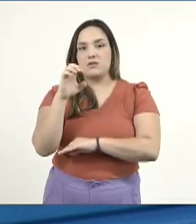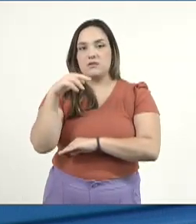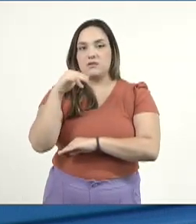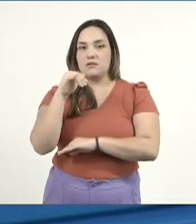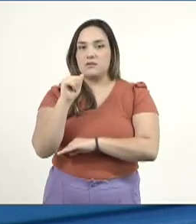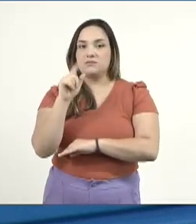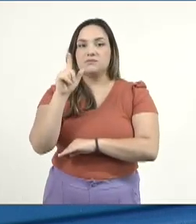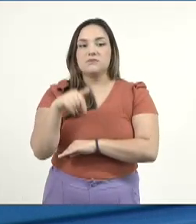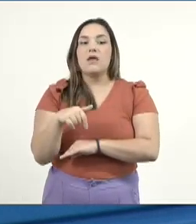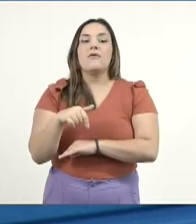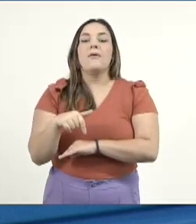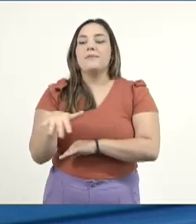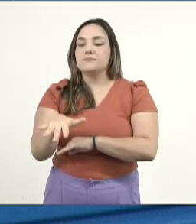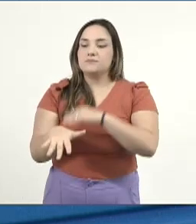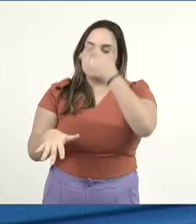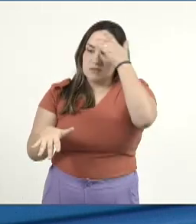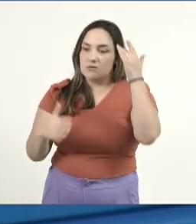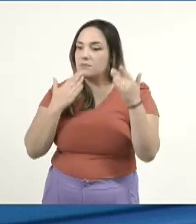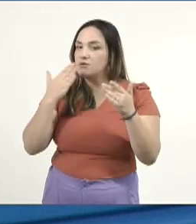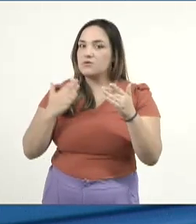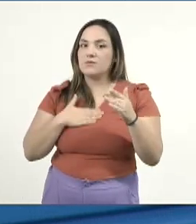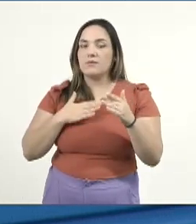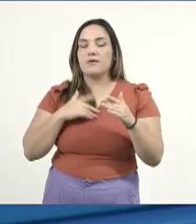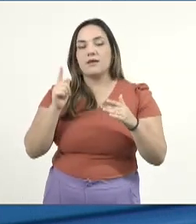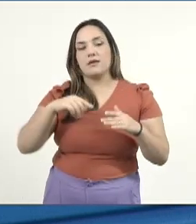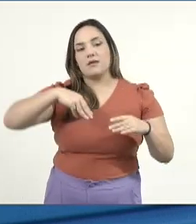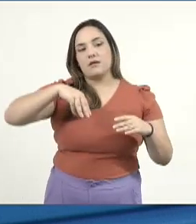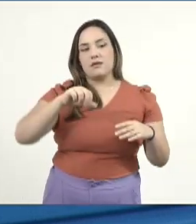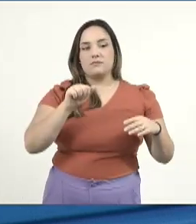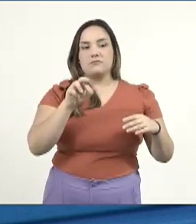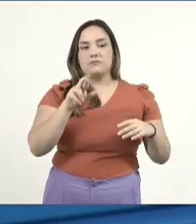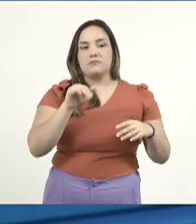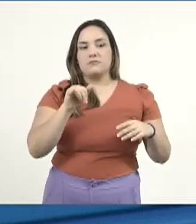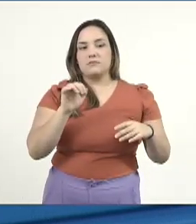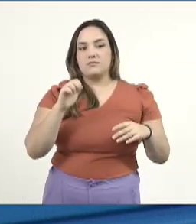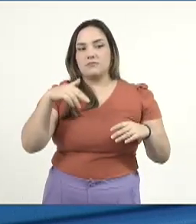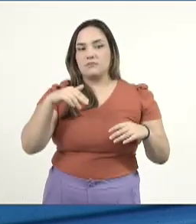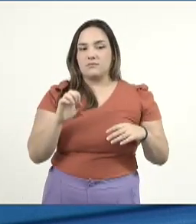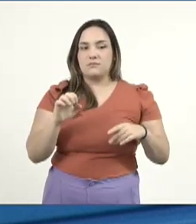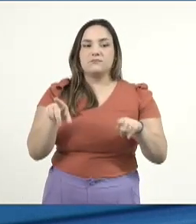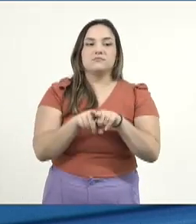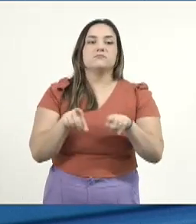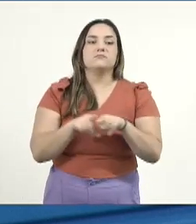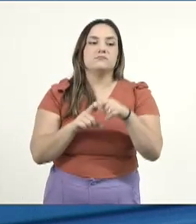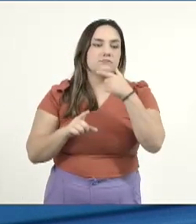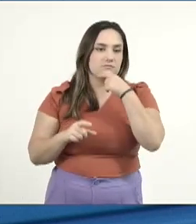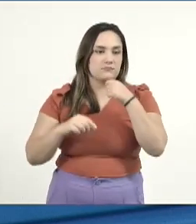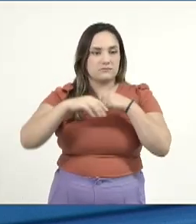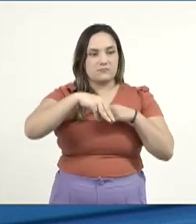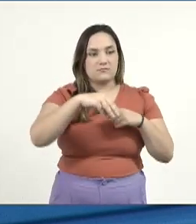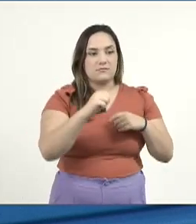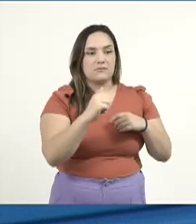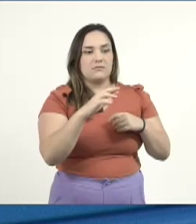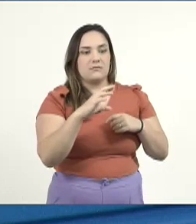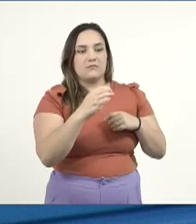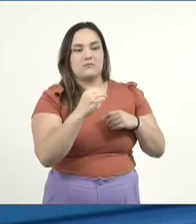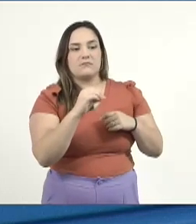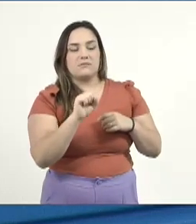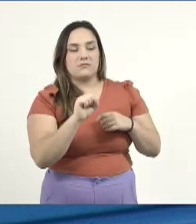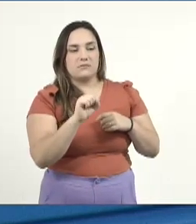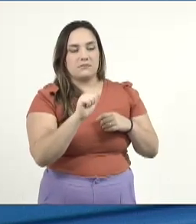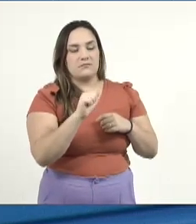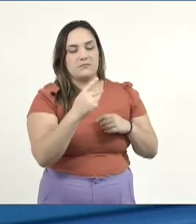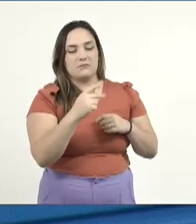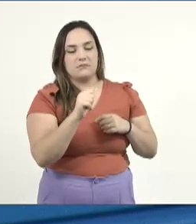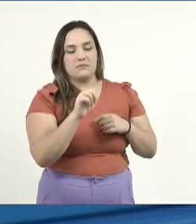diretamente desse gabinete parlamentar pela senhora Mariene Garcia e pelos senhores Marcos Aparecido, Aldes Dante